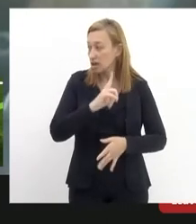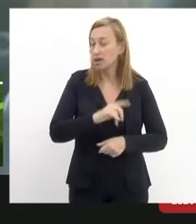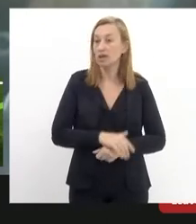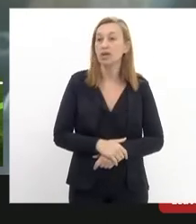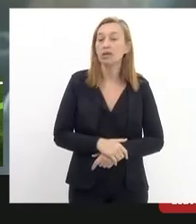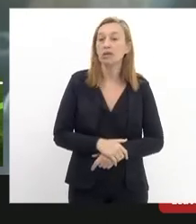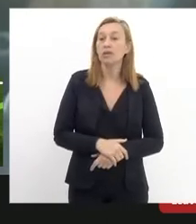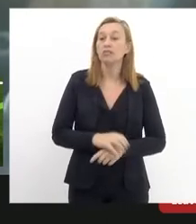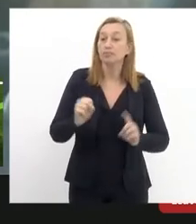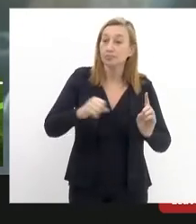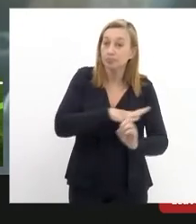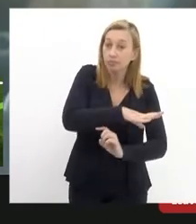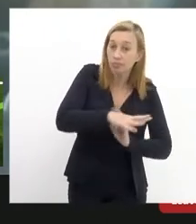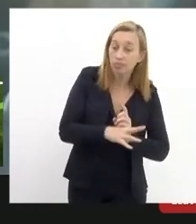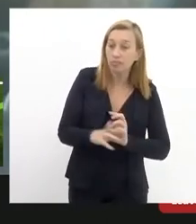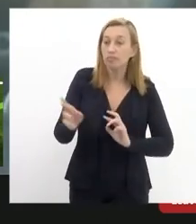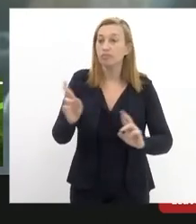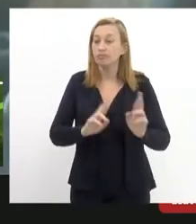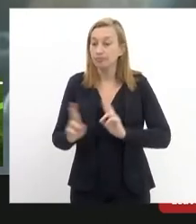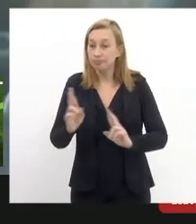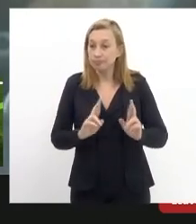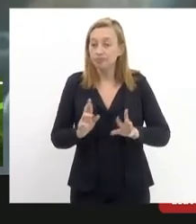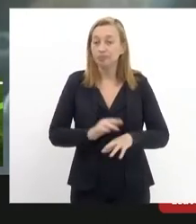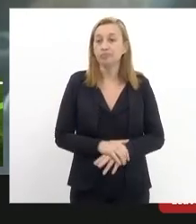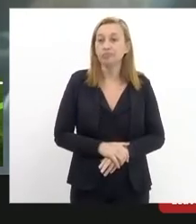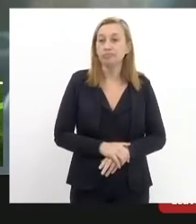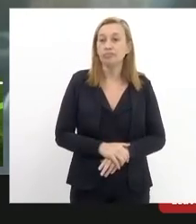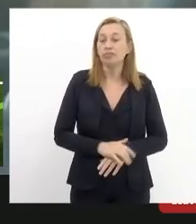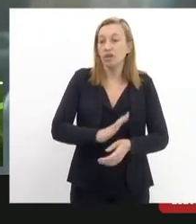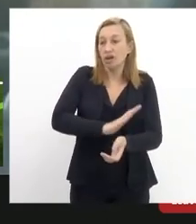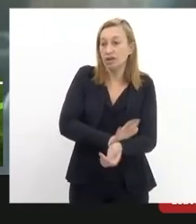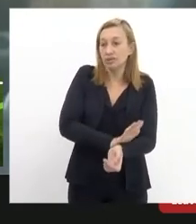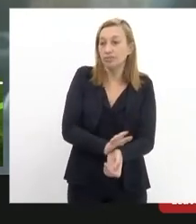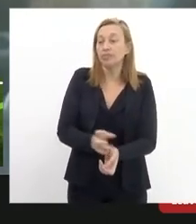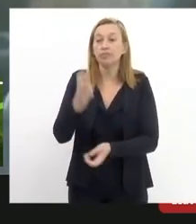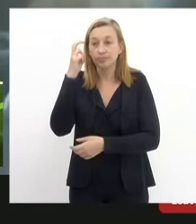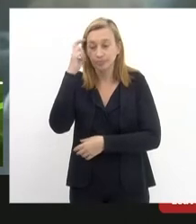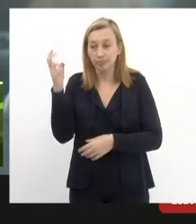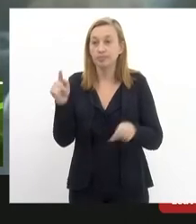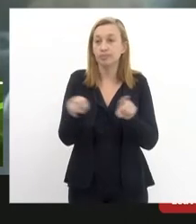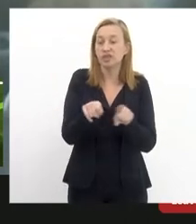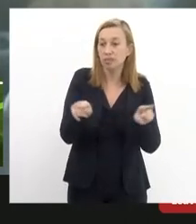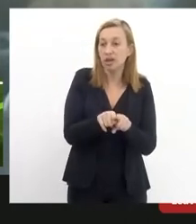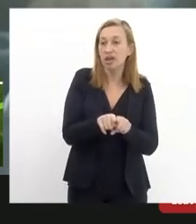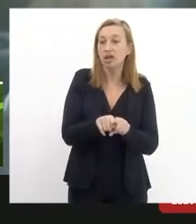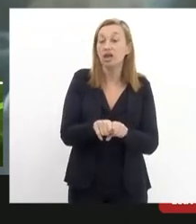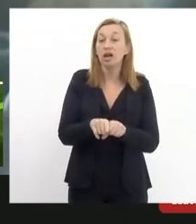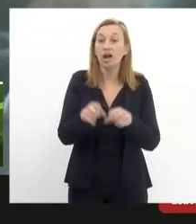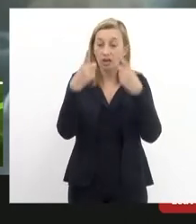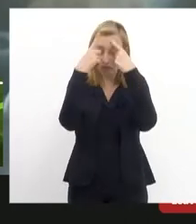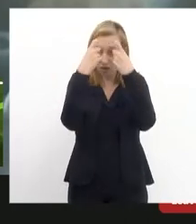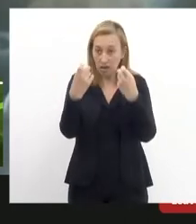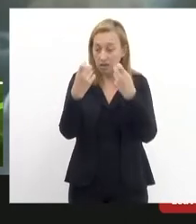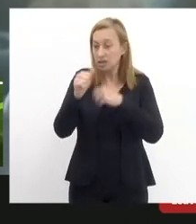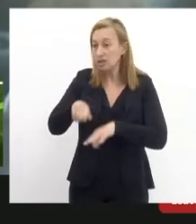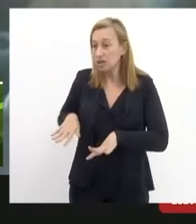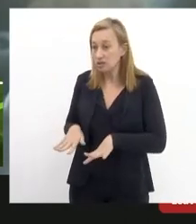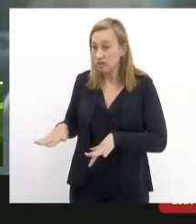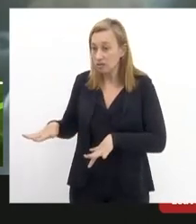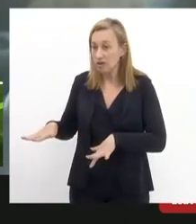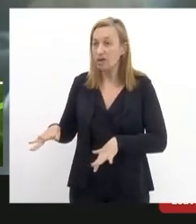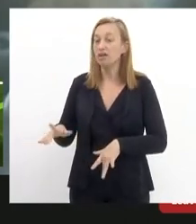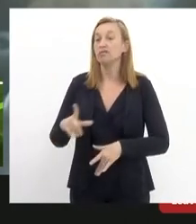social e que passa também pelo racismo estrutural e pela violência que as comunidades de favela